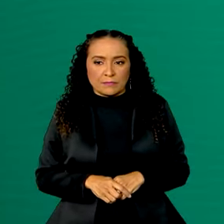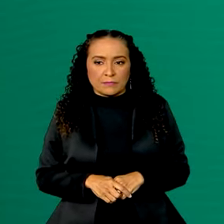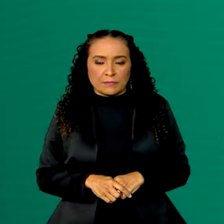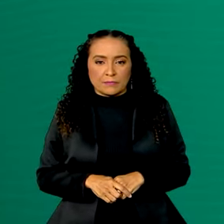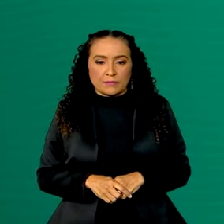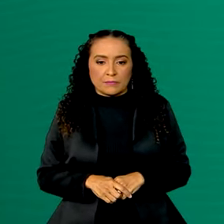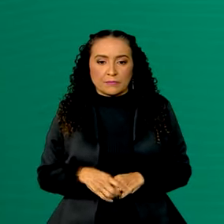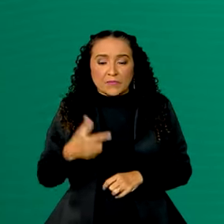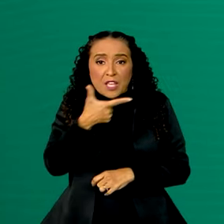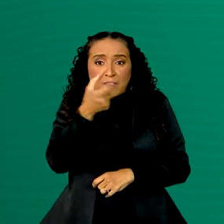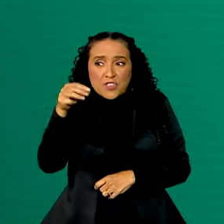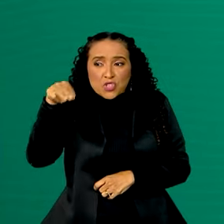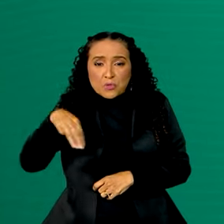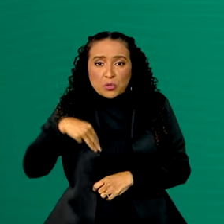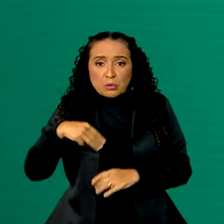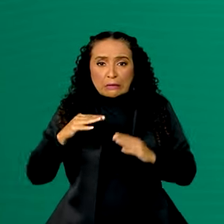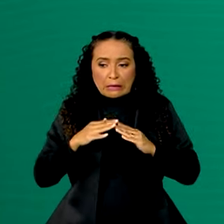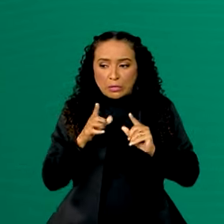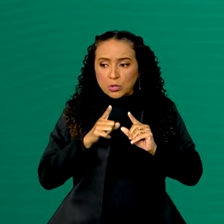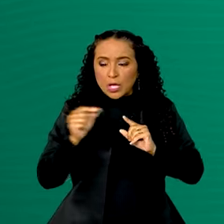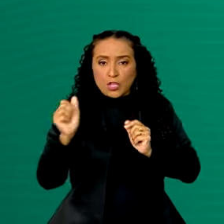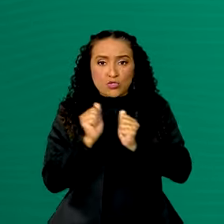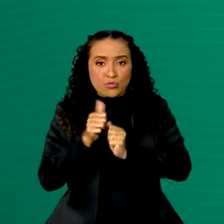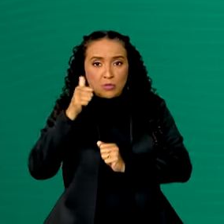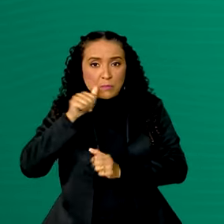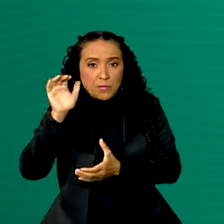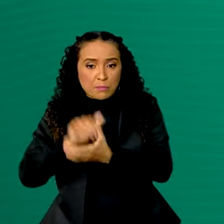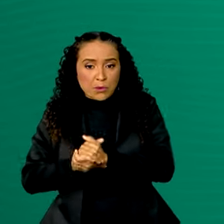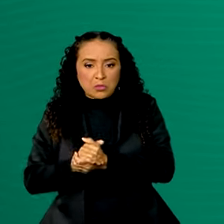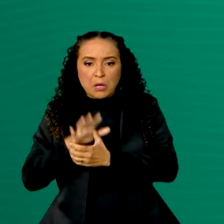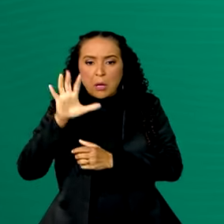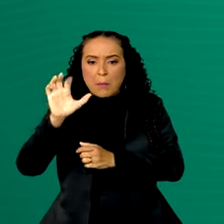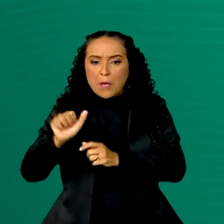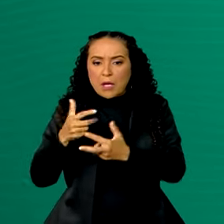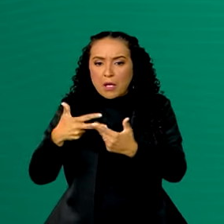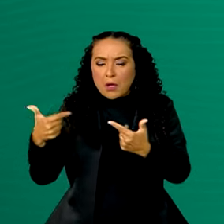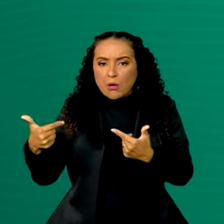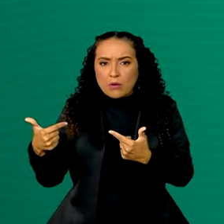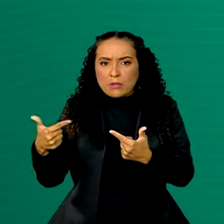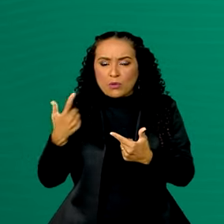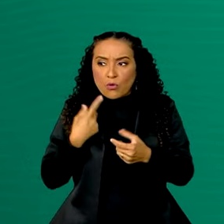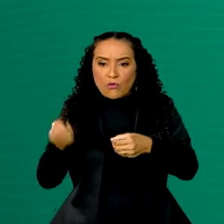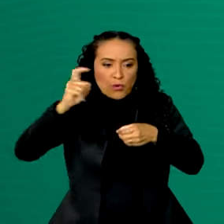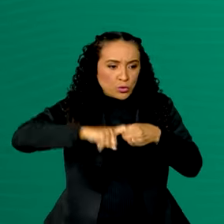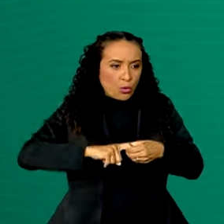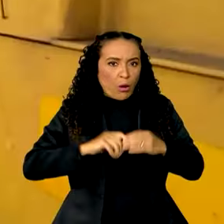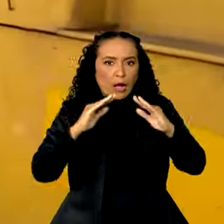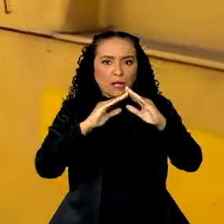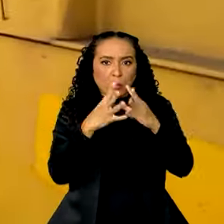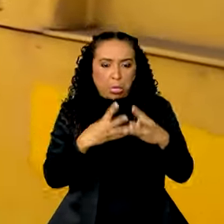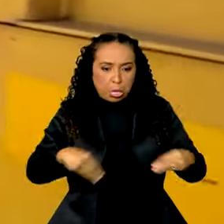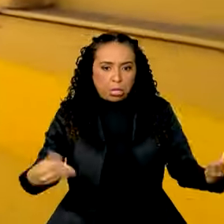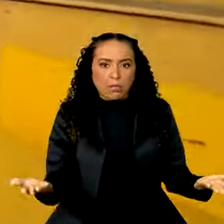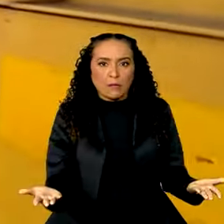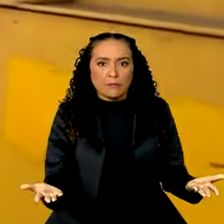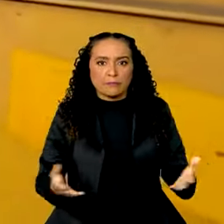Vinte minutos que eu saí de casa com a minha esposa pra pegar sinal da internet ali embaixo, quando voltamos não tinha mais a casa.